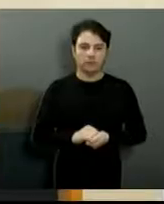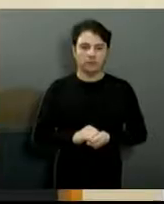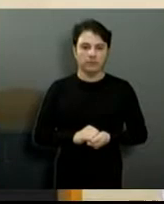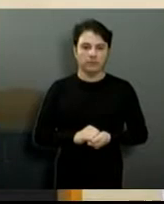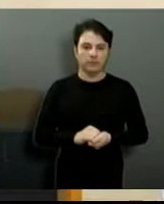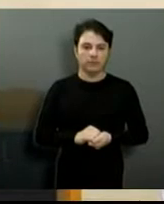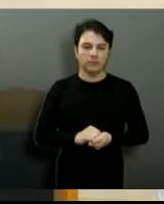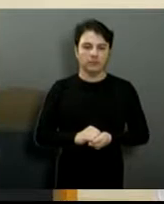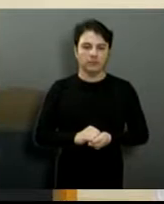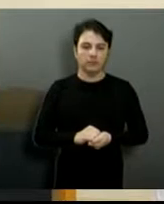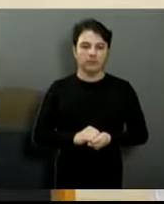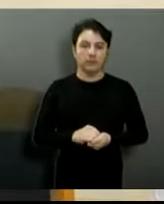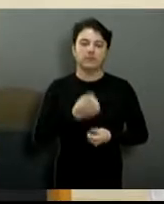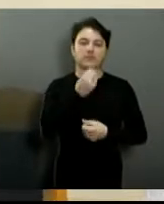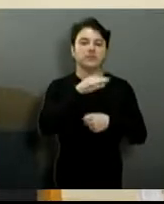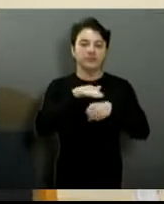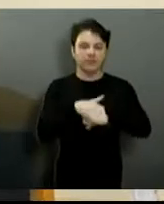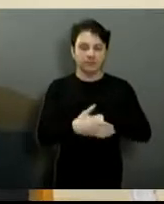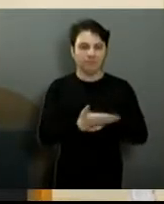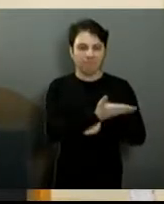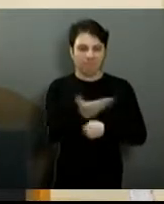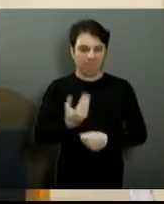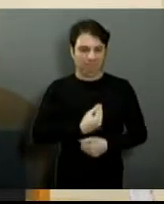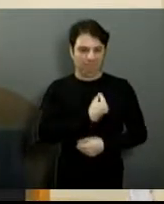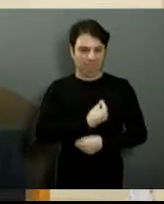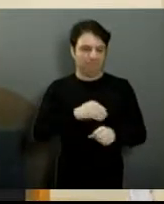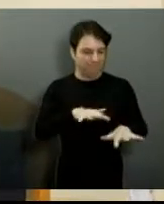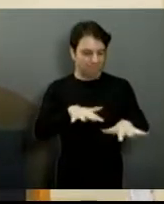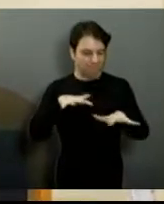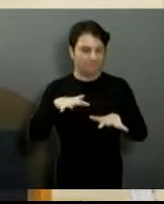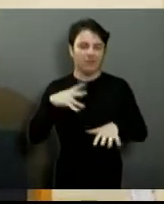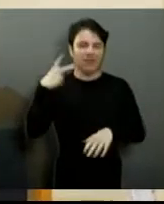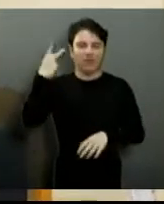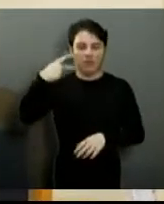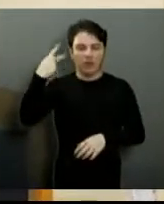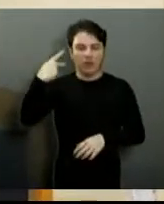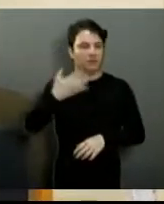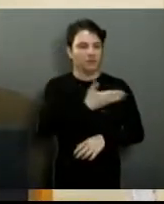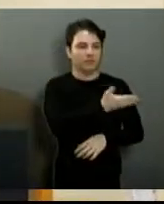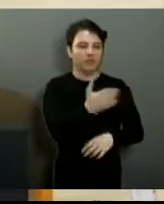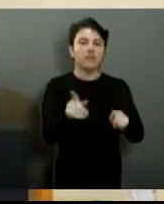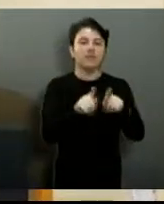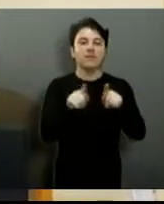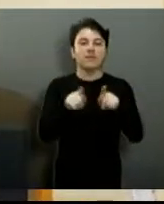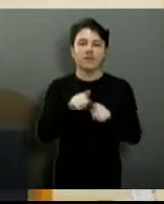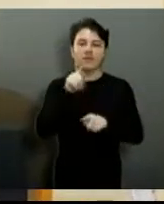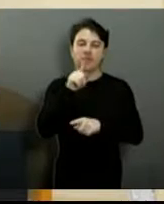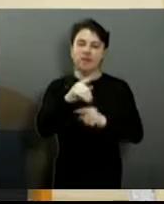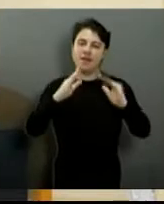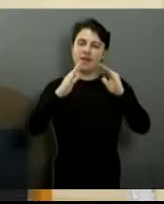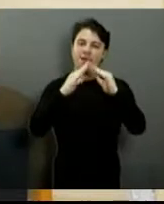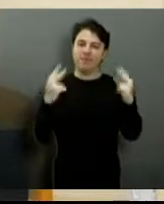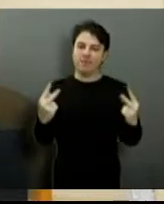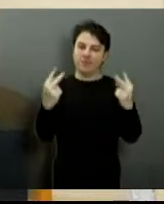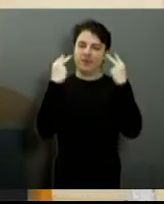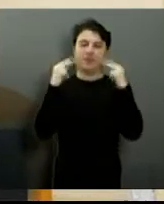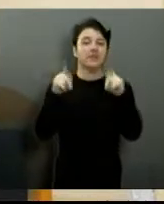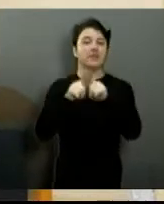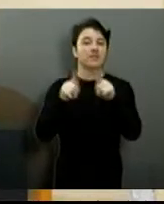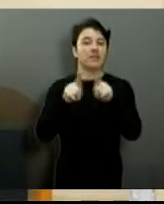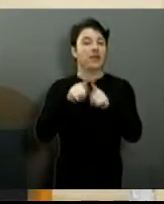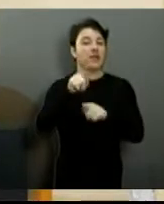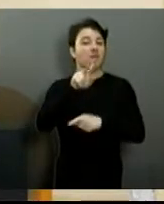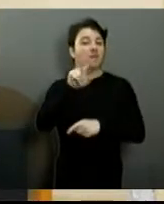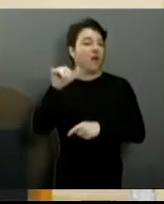Muito boa noite a todos os presentes no plenário, boa noite senhores vereadores, população que nos acompanha em casa e logo mais irá nos